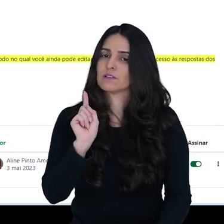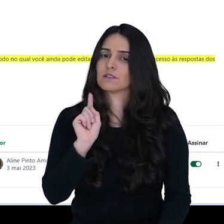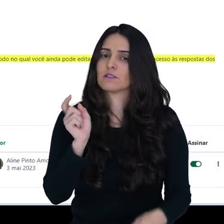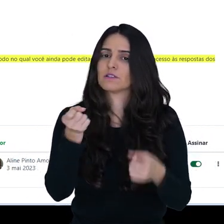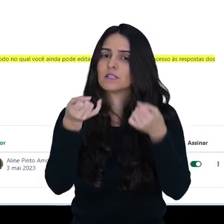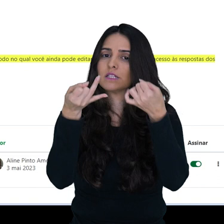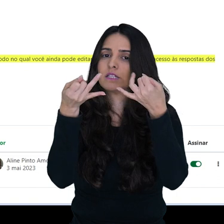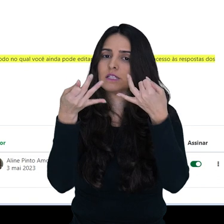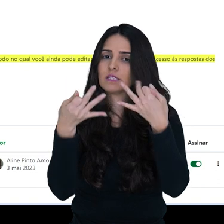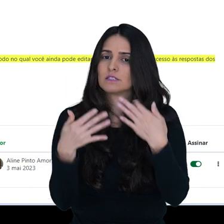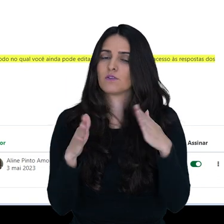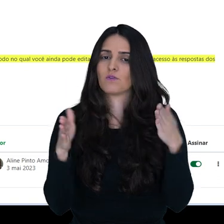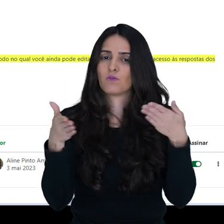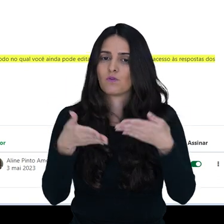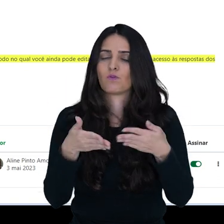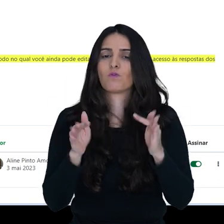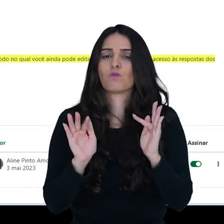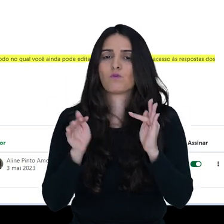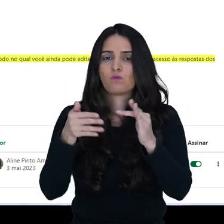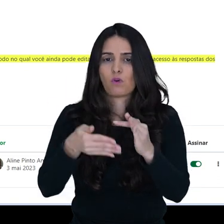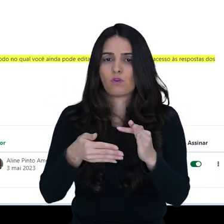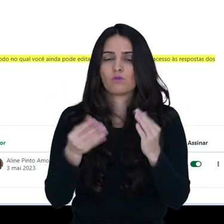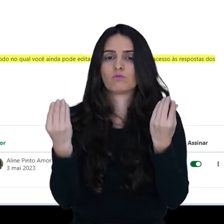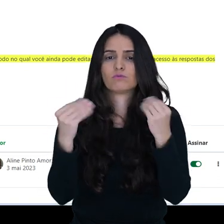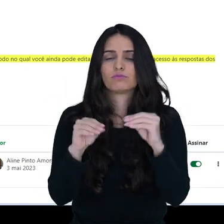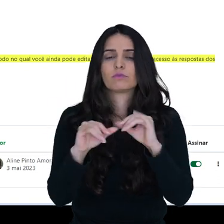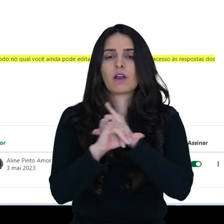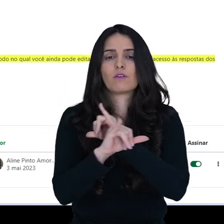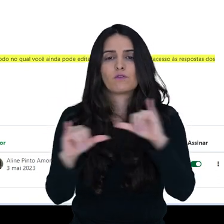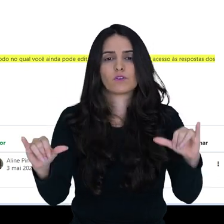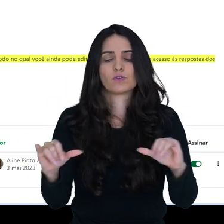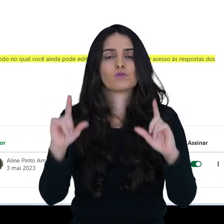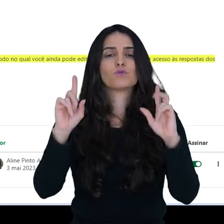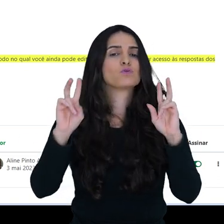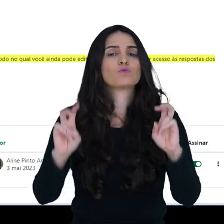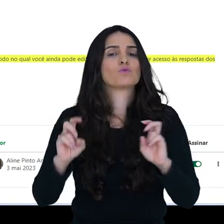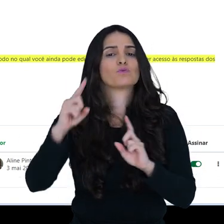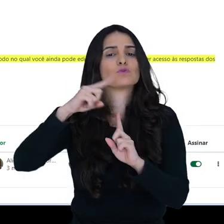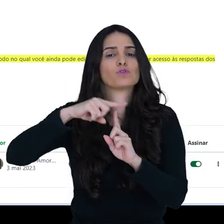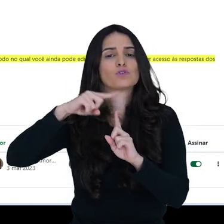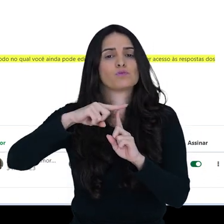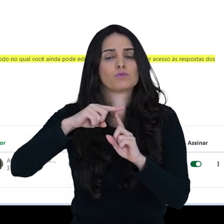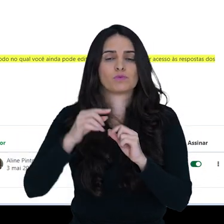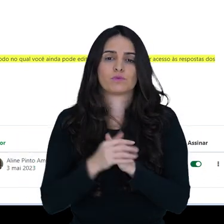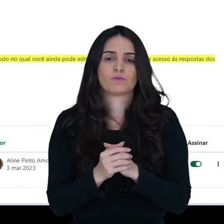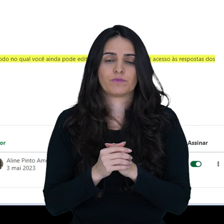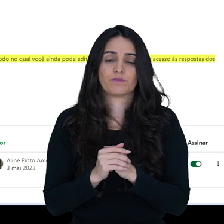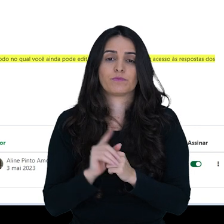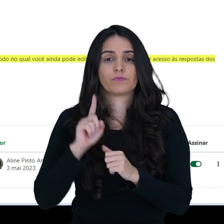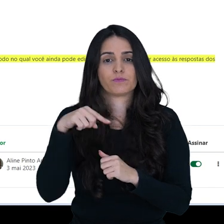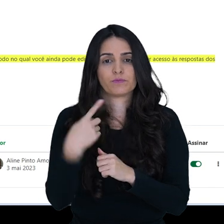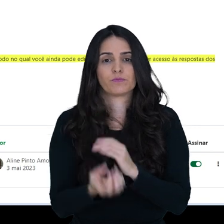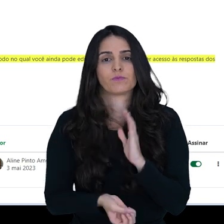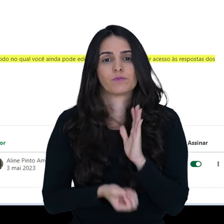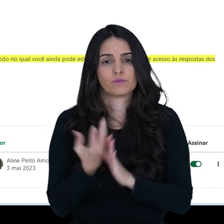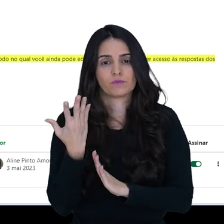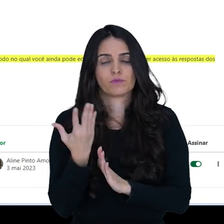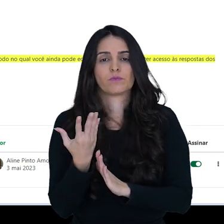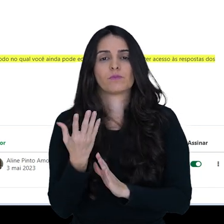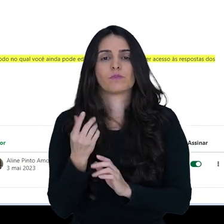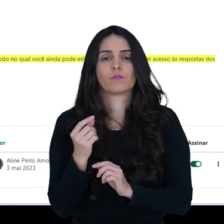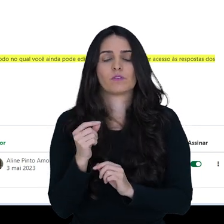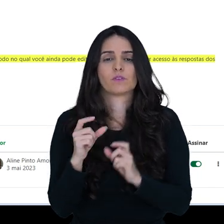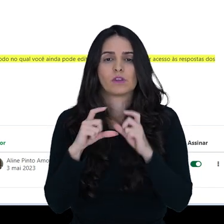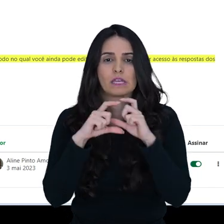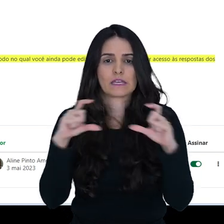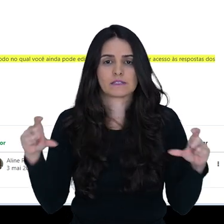ideal é que, na descrição do fórum, você coloque um aviso sobre o tipo de fórum e você crie,